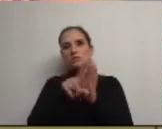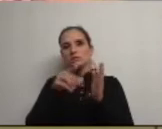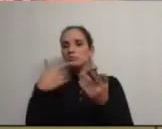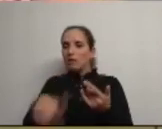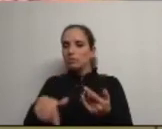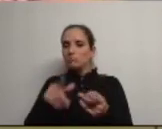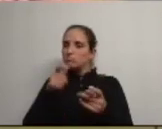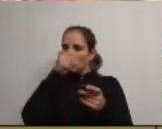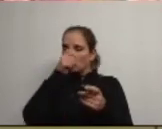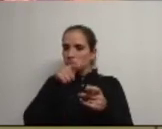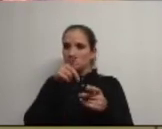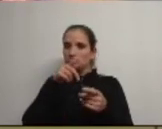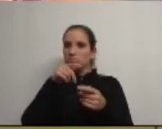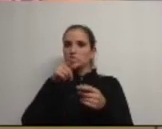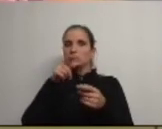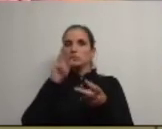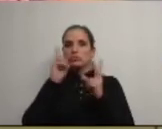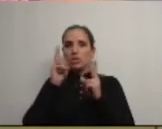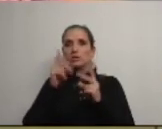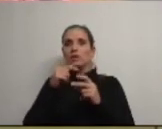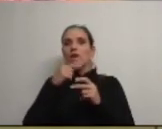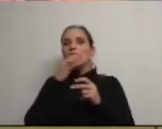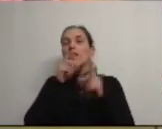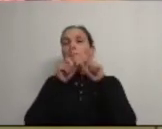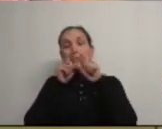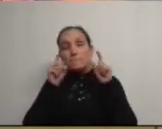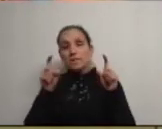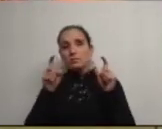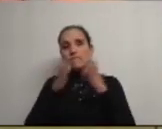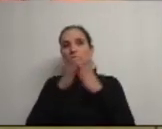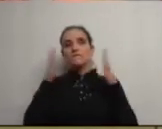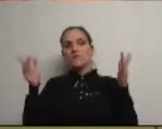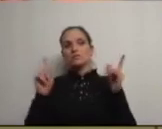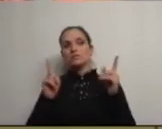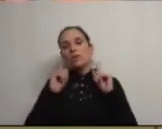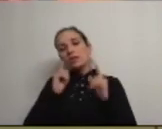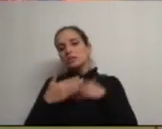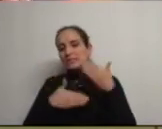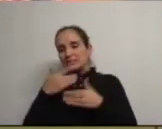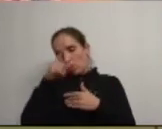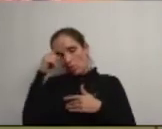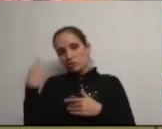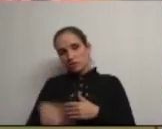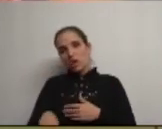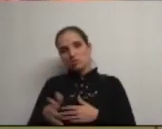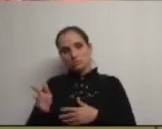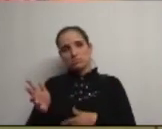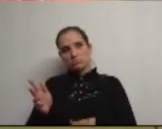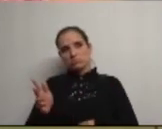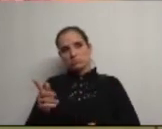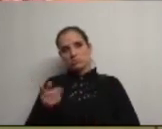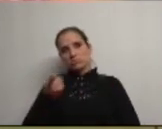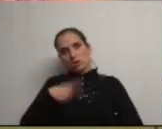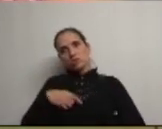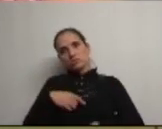industrial que possam ocupar estamos a falar de empresas que não são grandes empresas estão no seu início e têm dificuldade e é aqui assim que nós